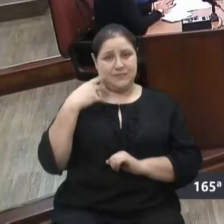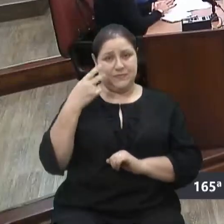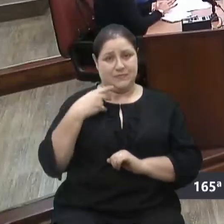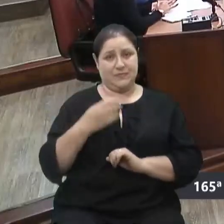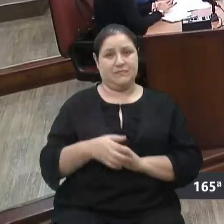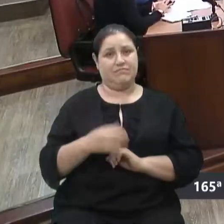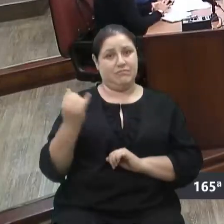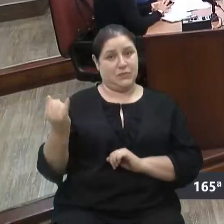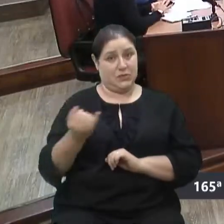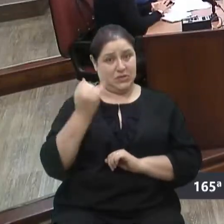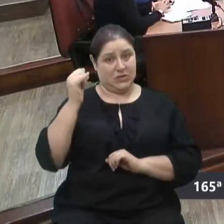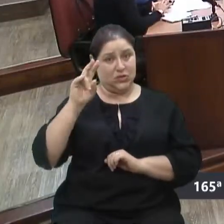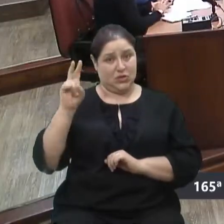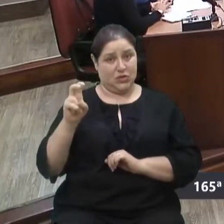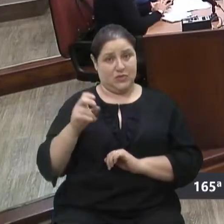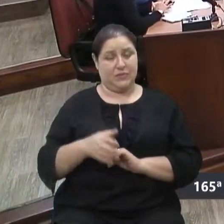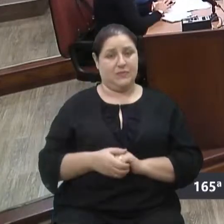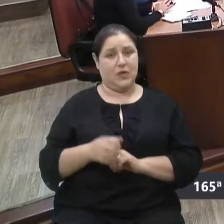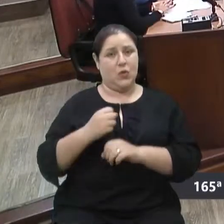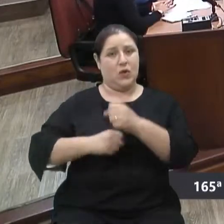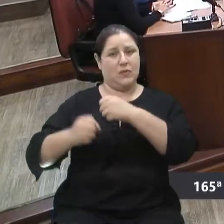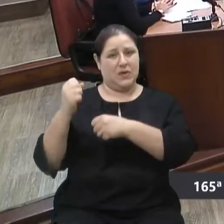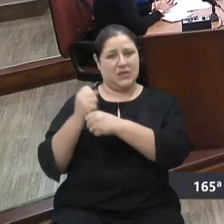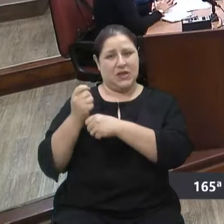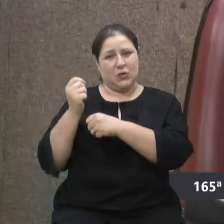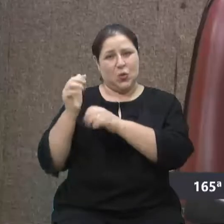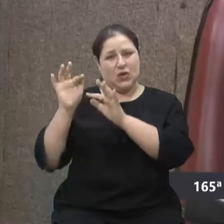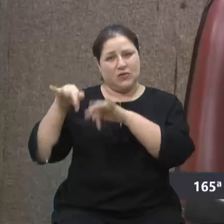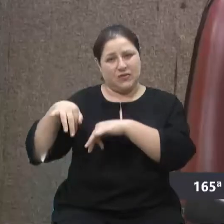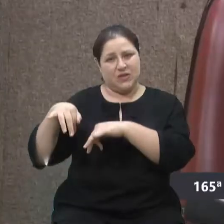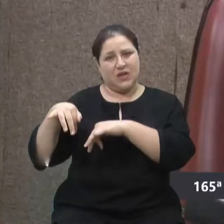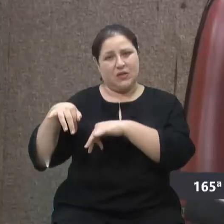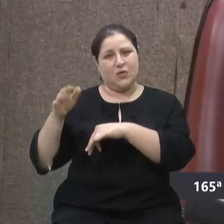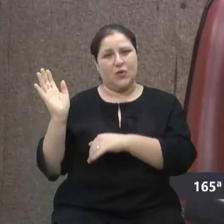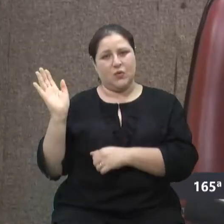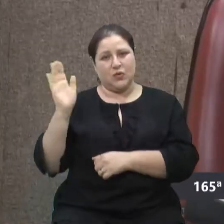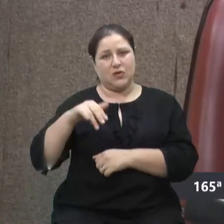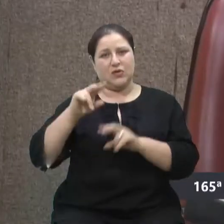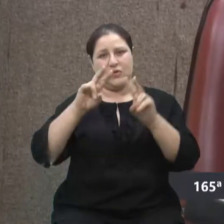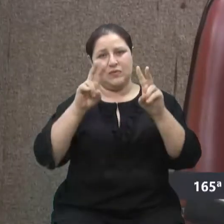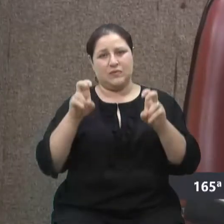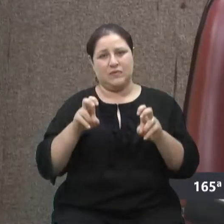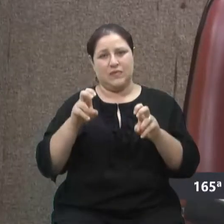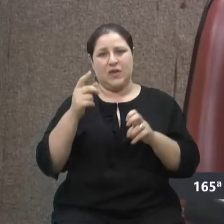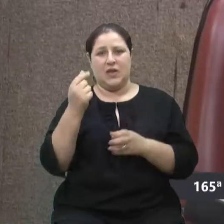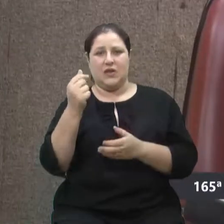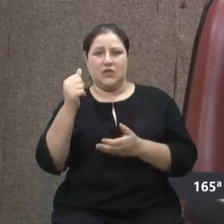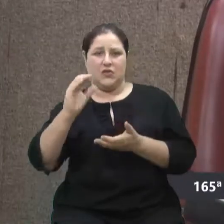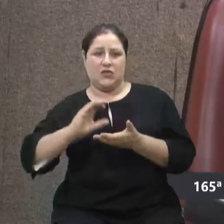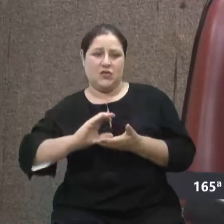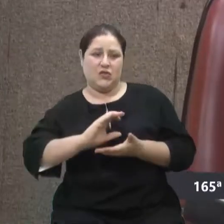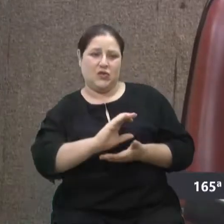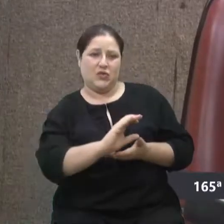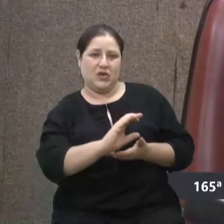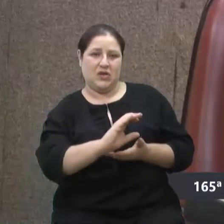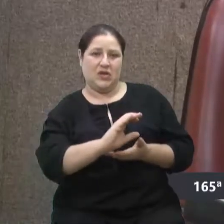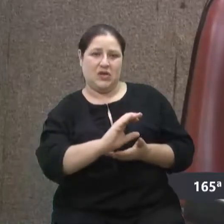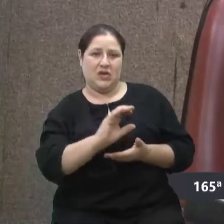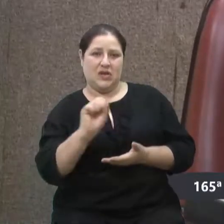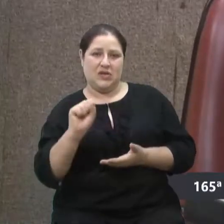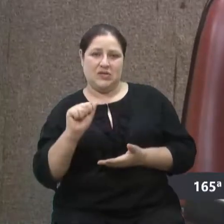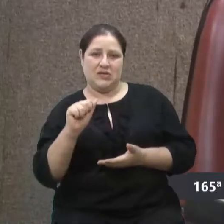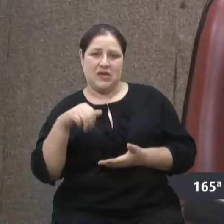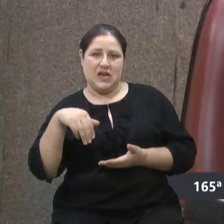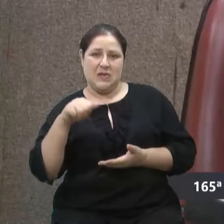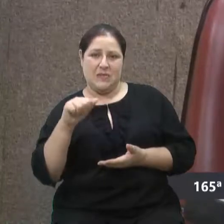que, no final do ano passado, eu trouxe um assunto sobre os repasses do Samae para a Secretaria de Obras. Já estou com todos os